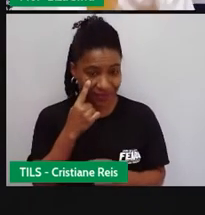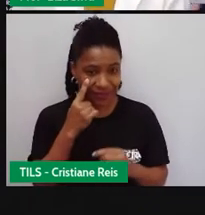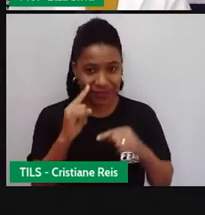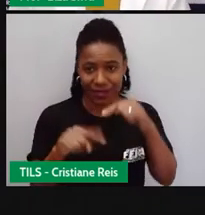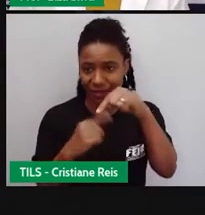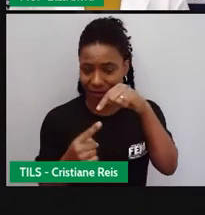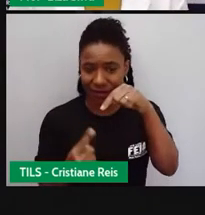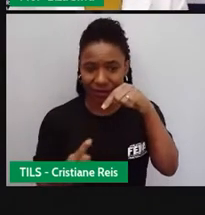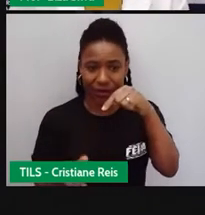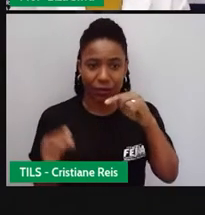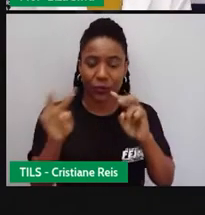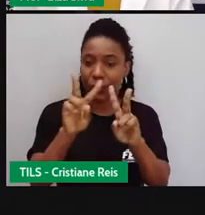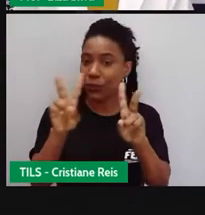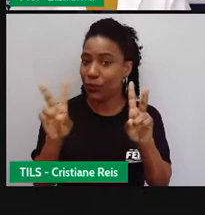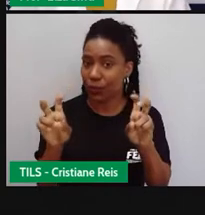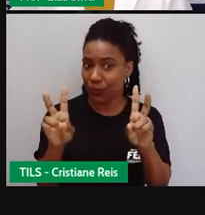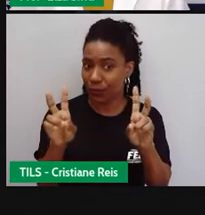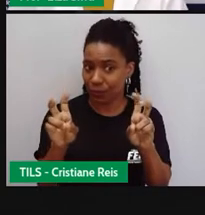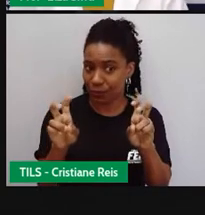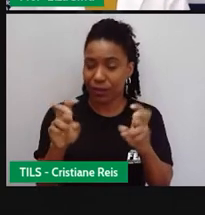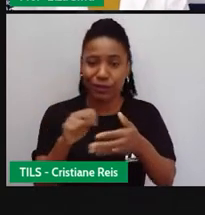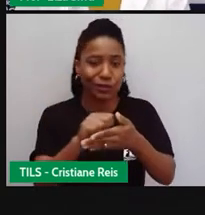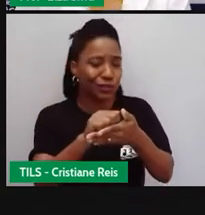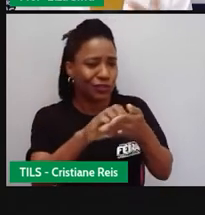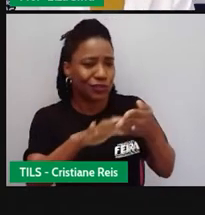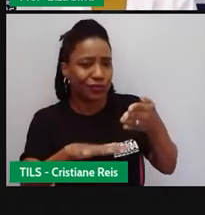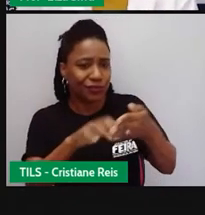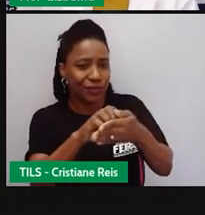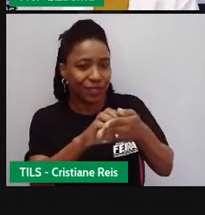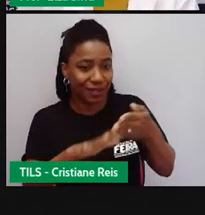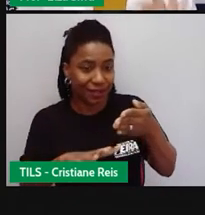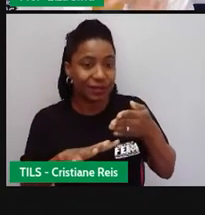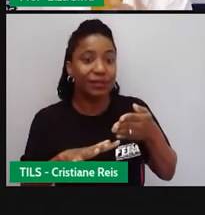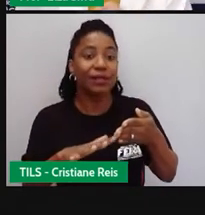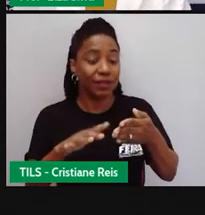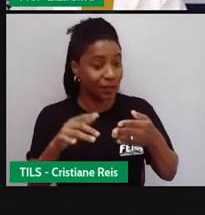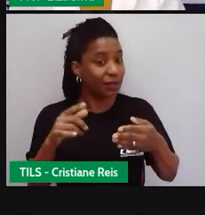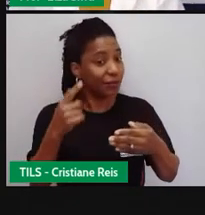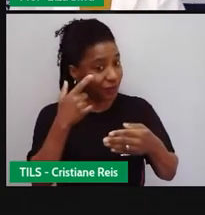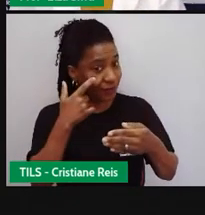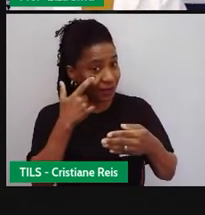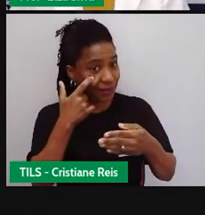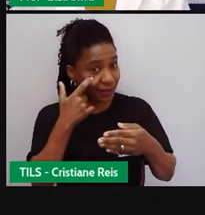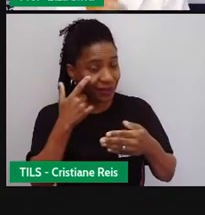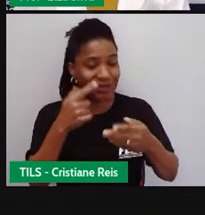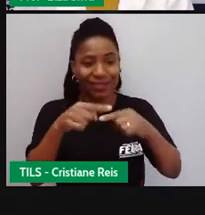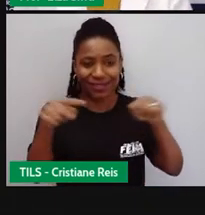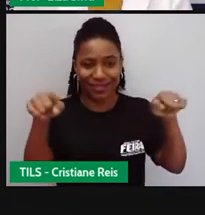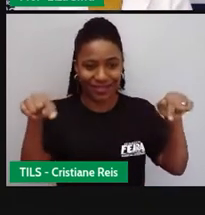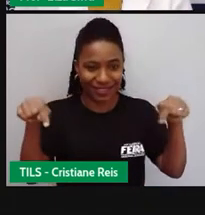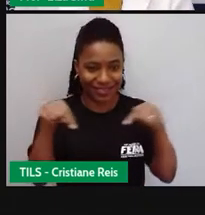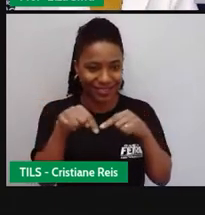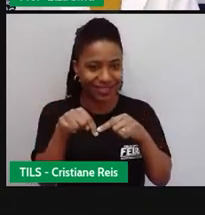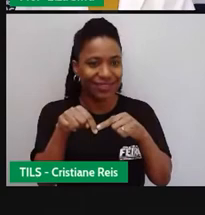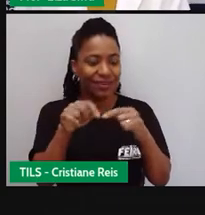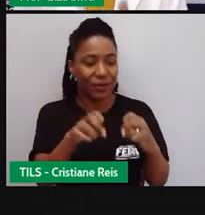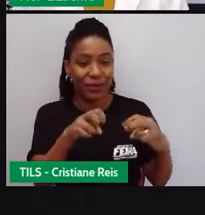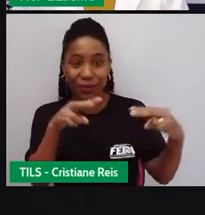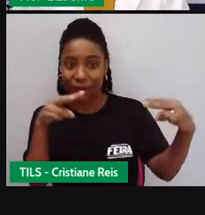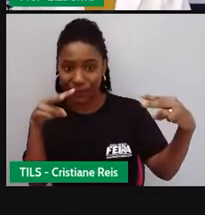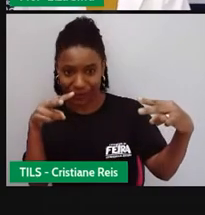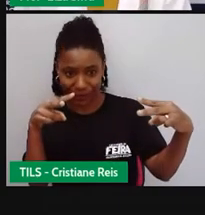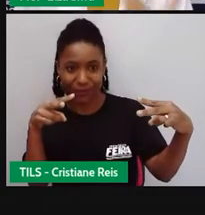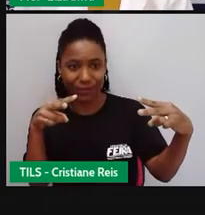título que você pode usar quando você for realizar as tarefas da classe. Neste momento, são essas